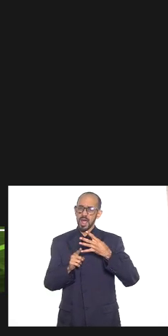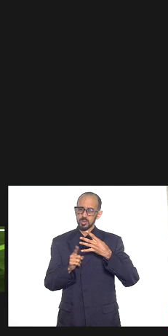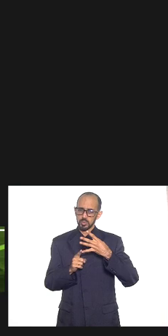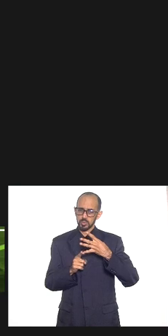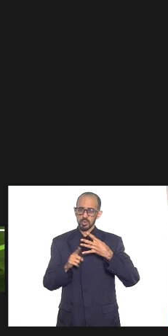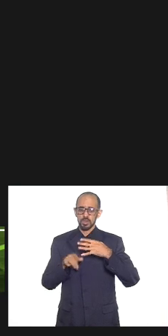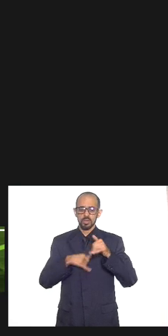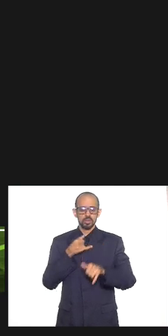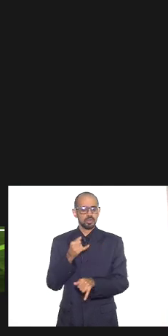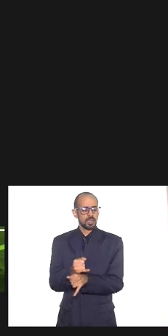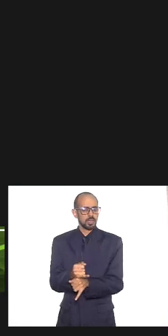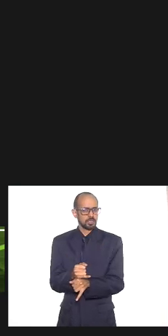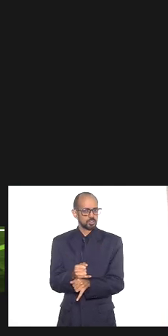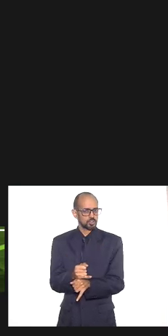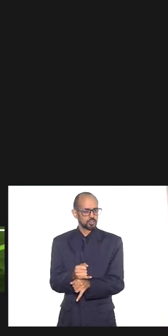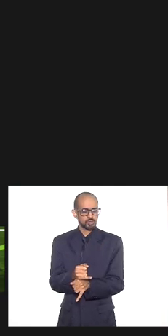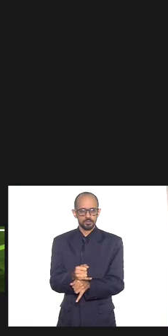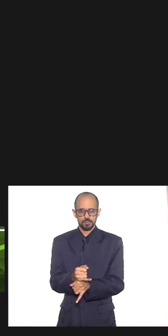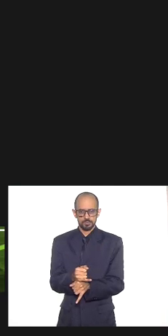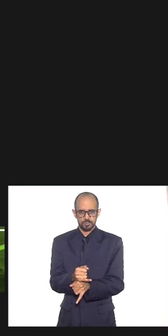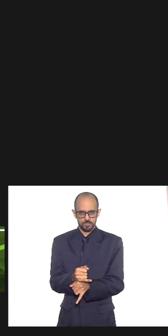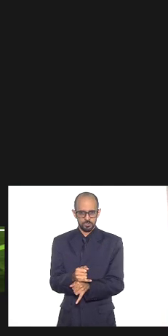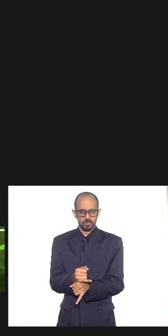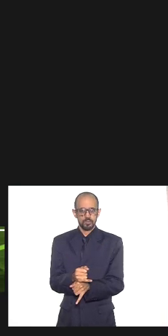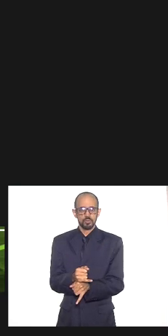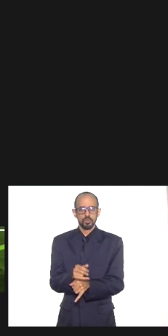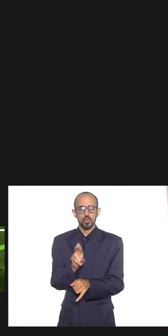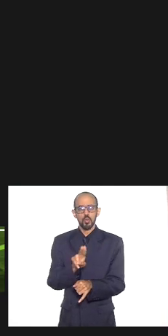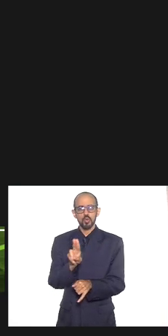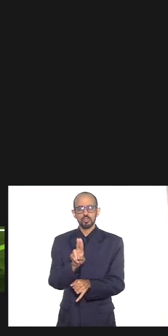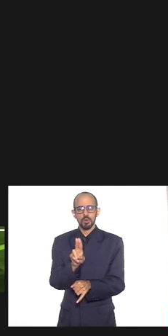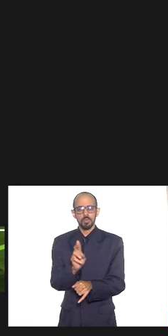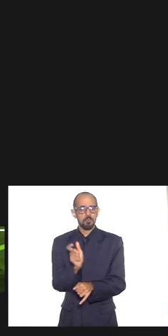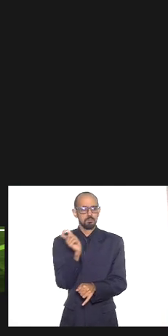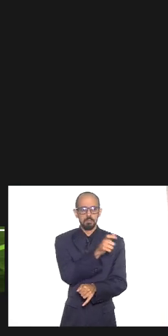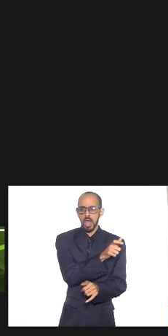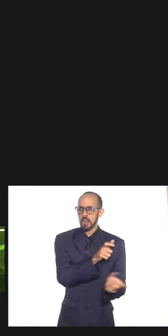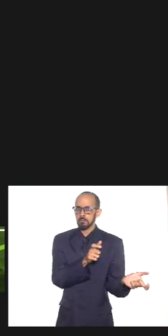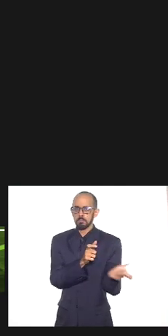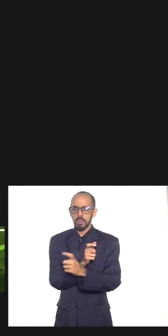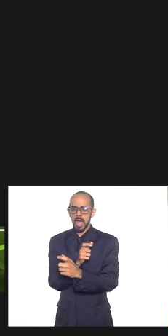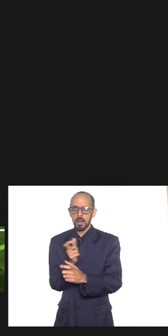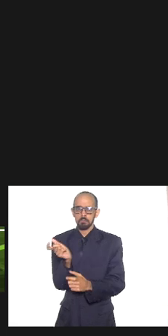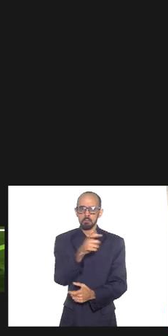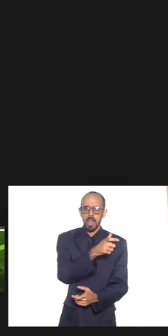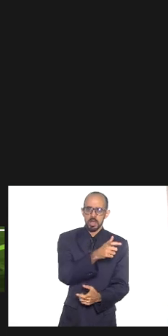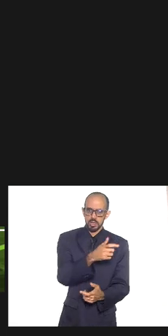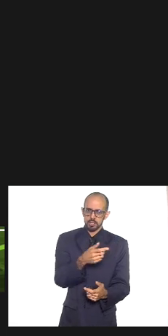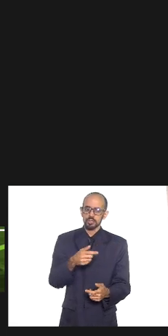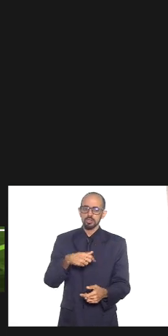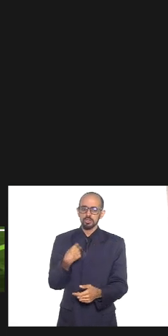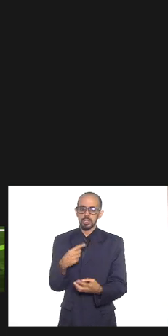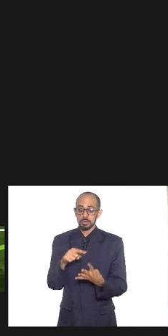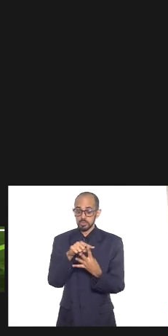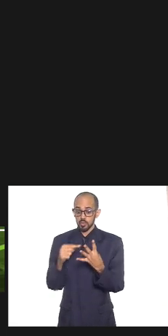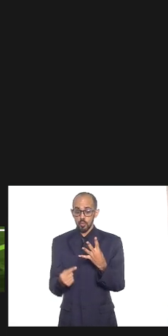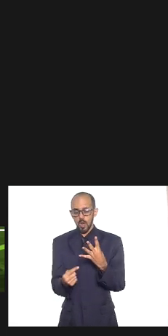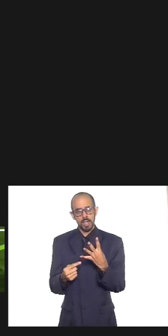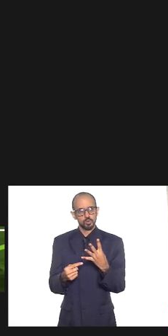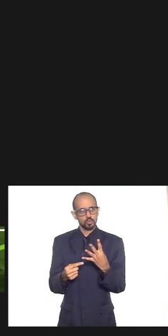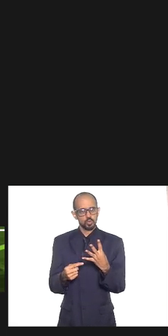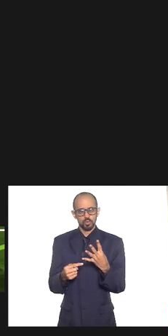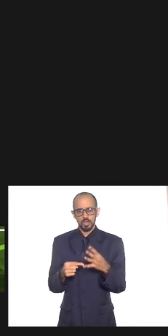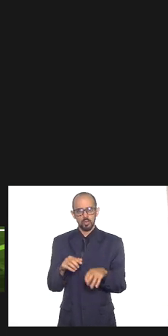internet espaço da internet que as pessoas usam para ofender umas às outras nós trabalhamos bastante essas quatro frentes na